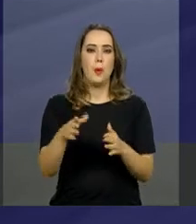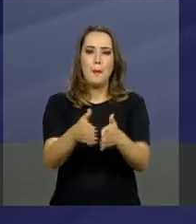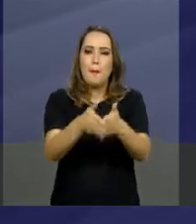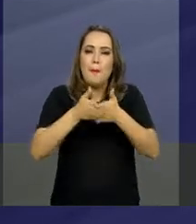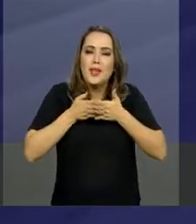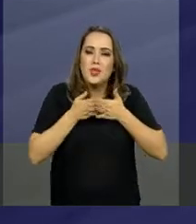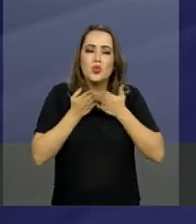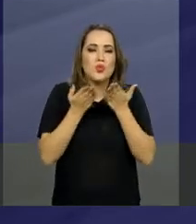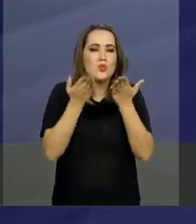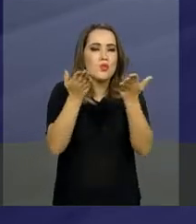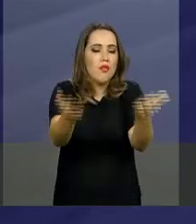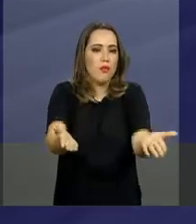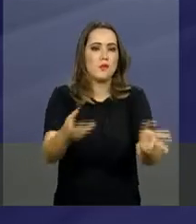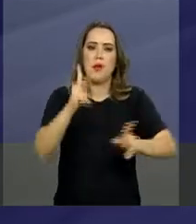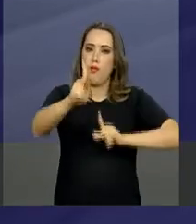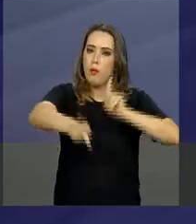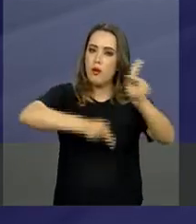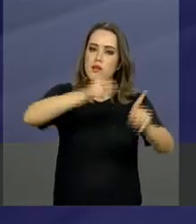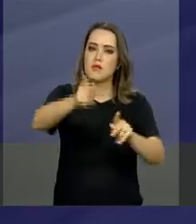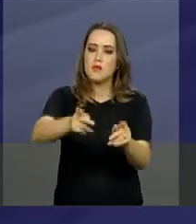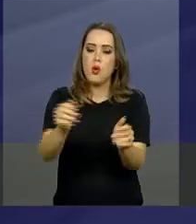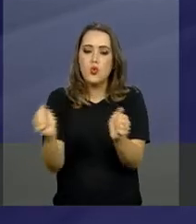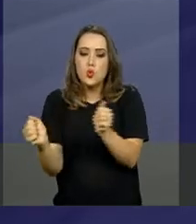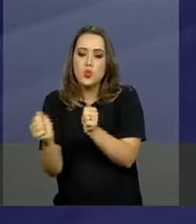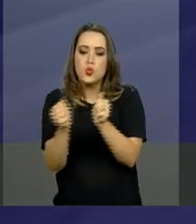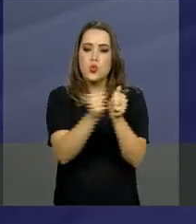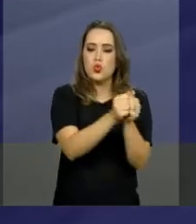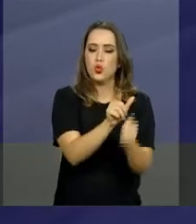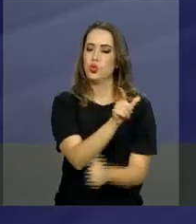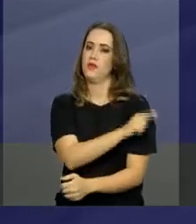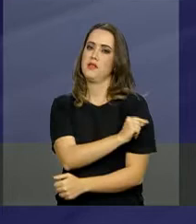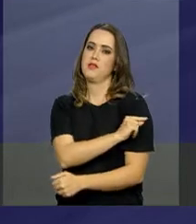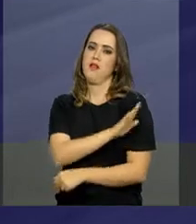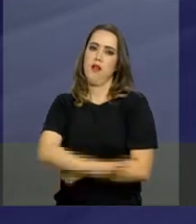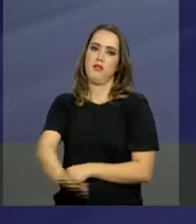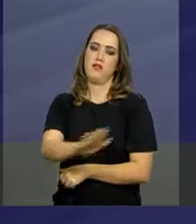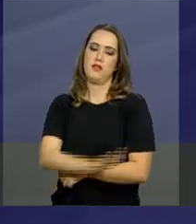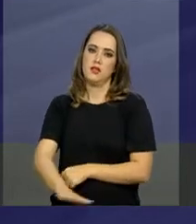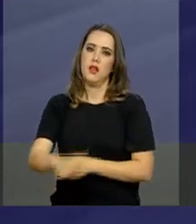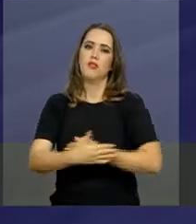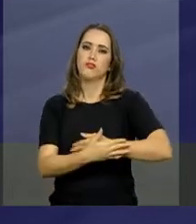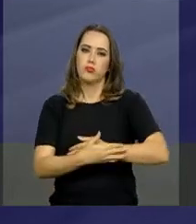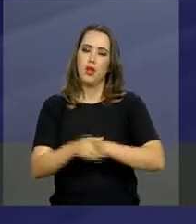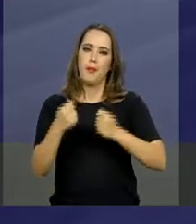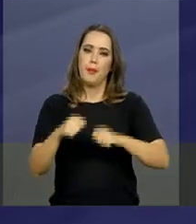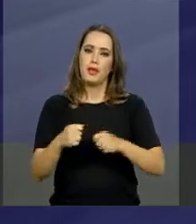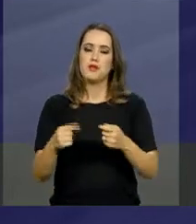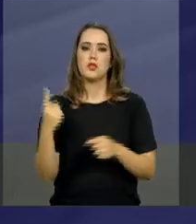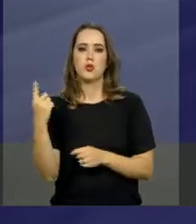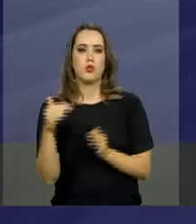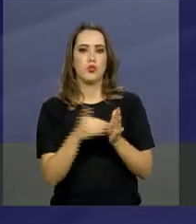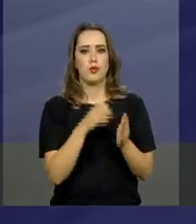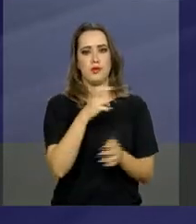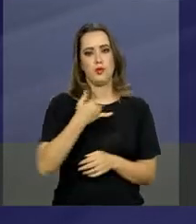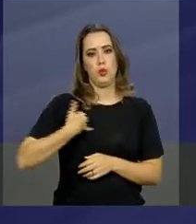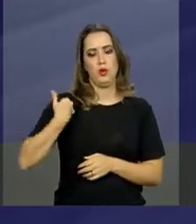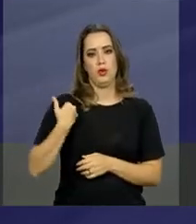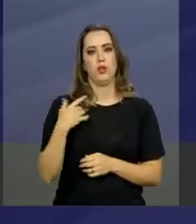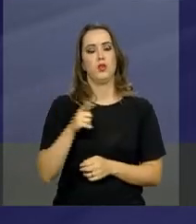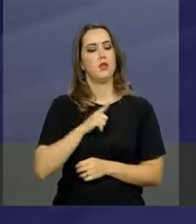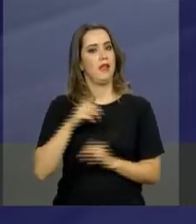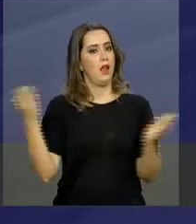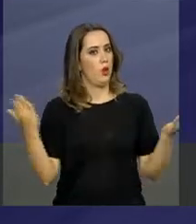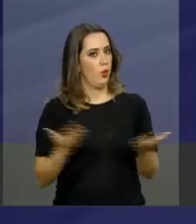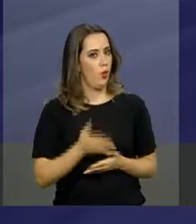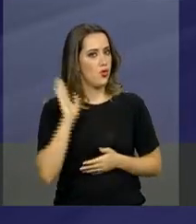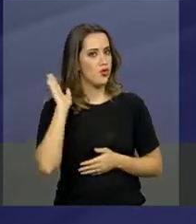apelo à população para que leve essas crianças a serem vacinadas. Hoje nós já temos, só